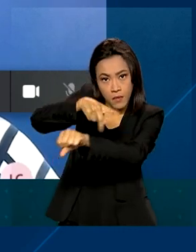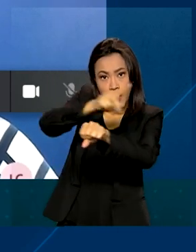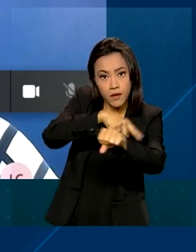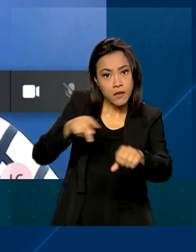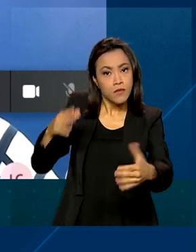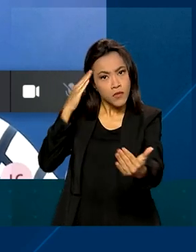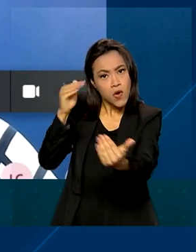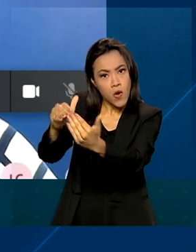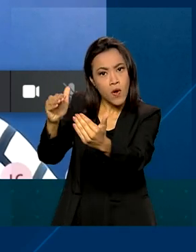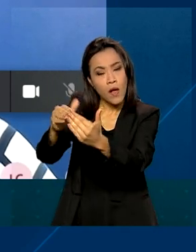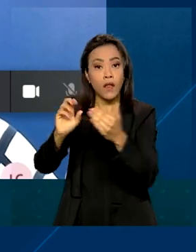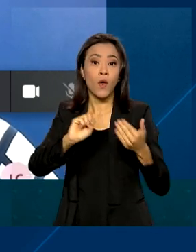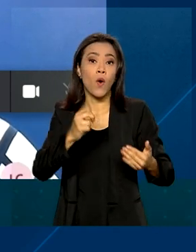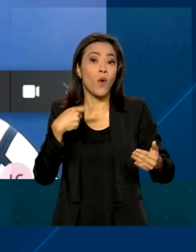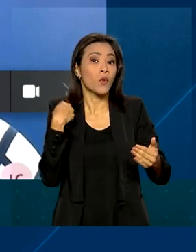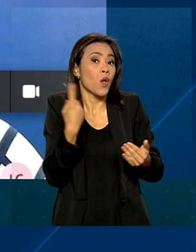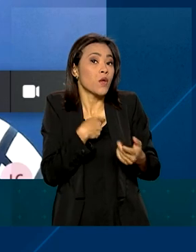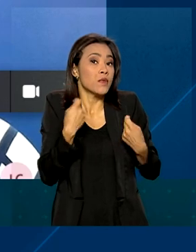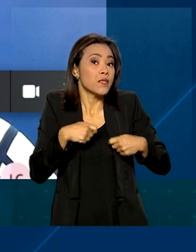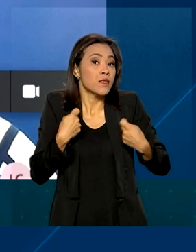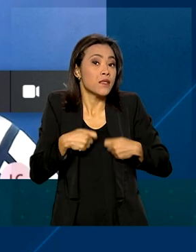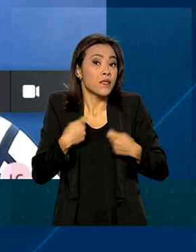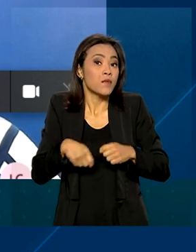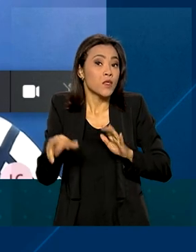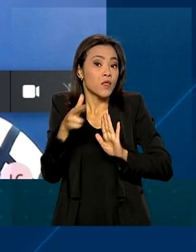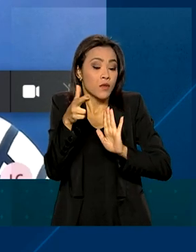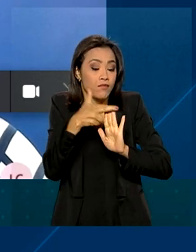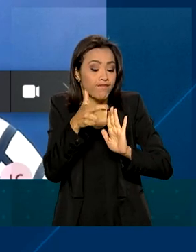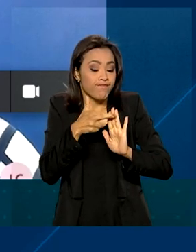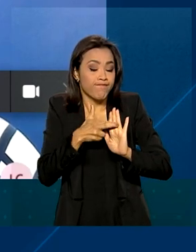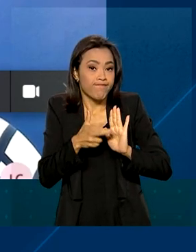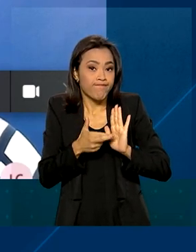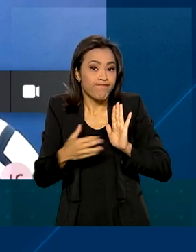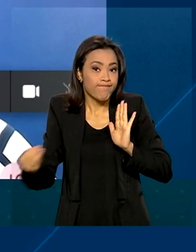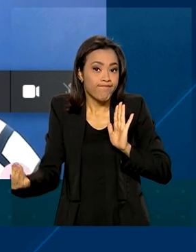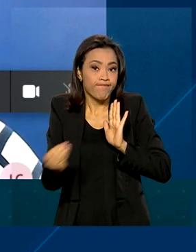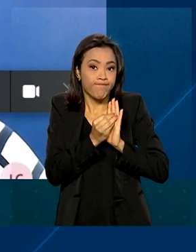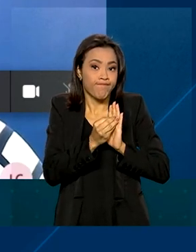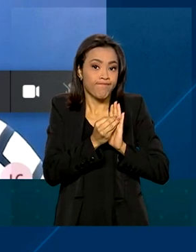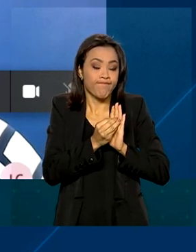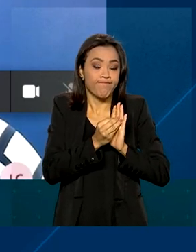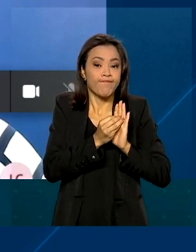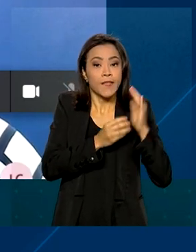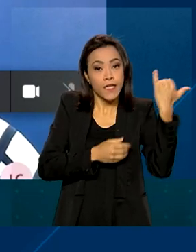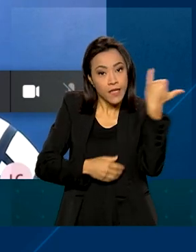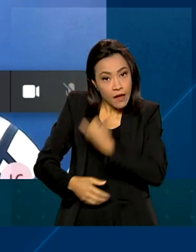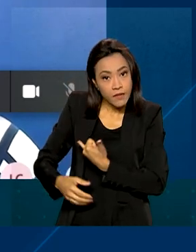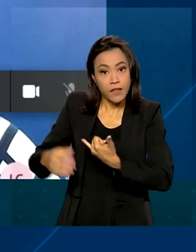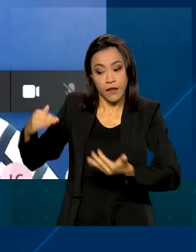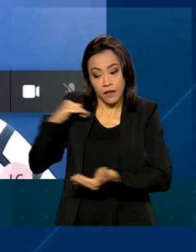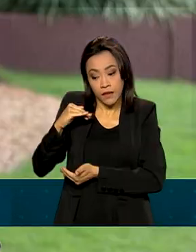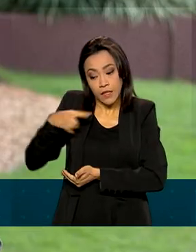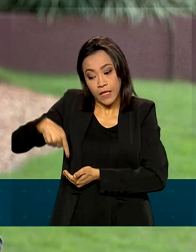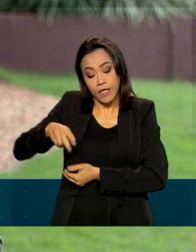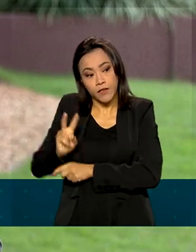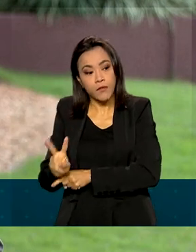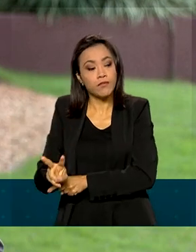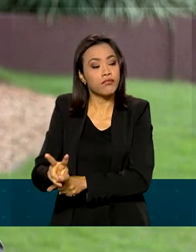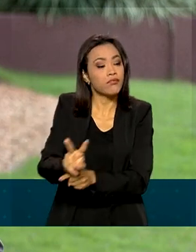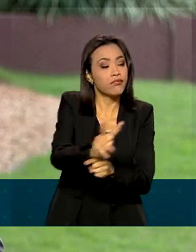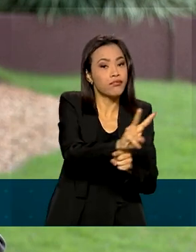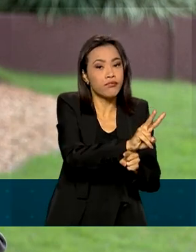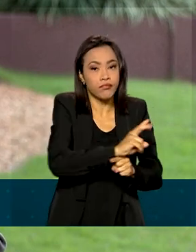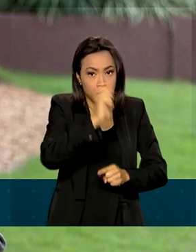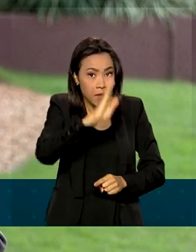ou se a gente precisa fazer alguma restrição e determinar ao Ministério da Saúde algum tipo de monitoramento específico. O